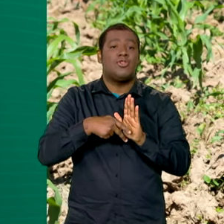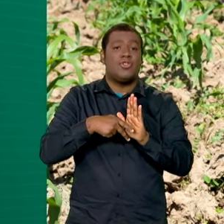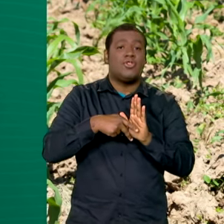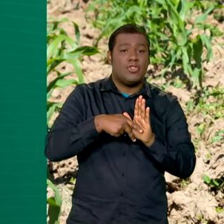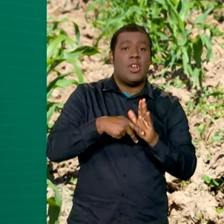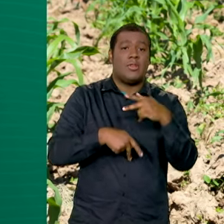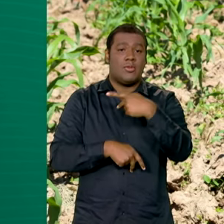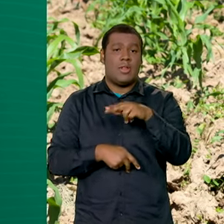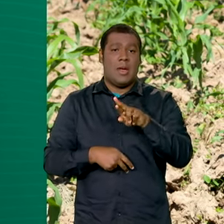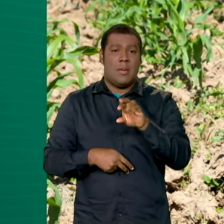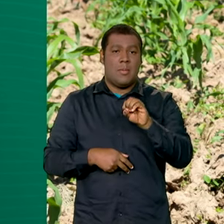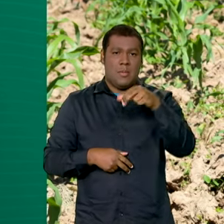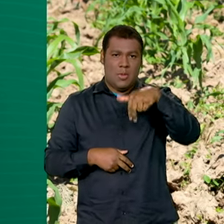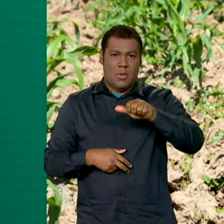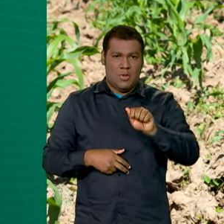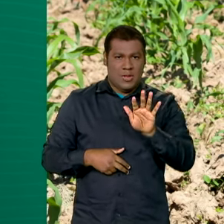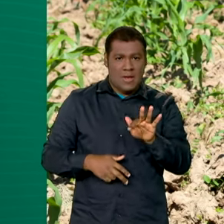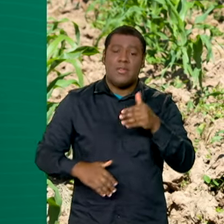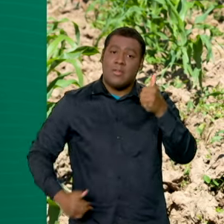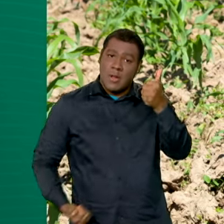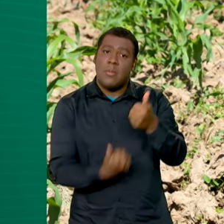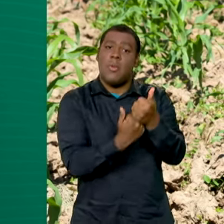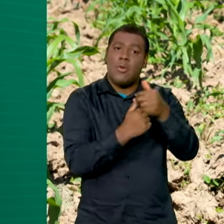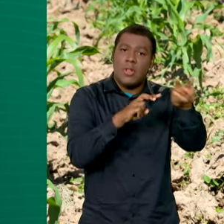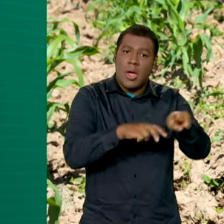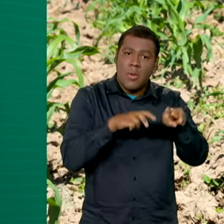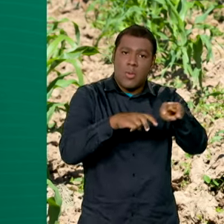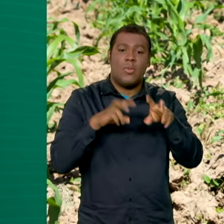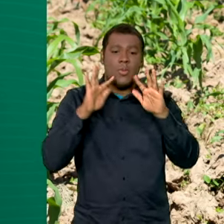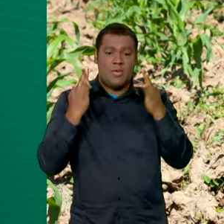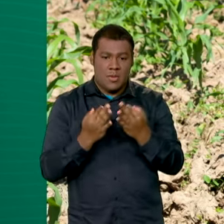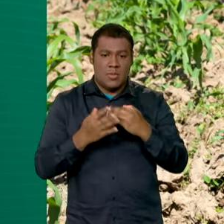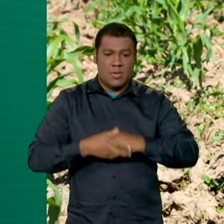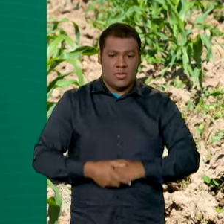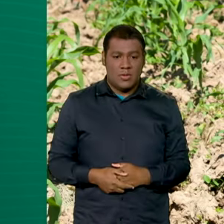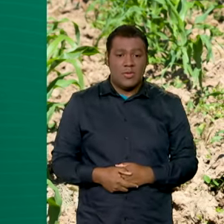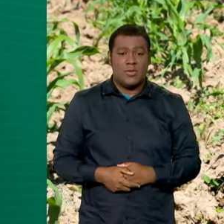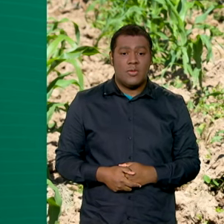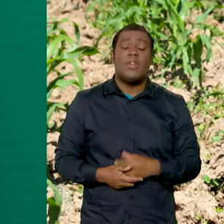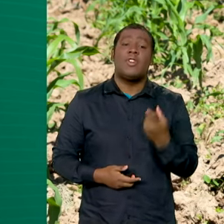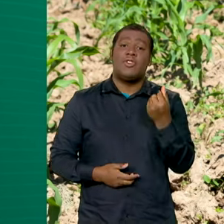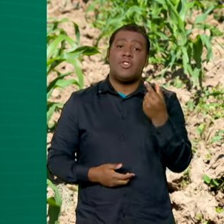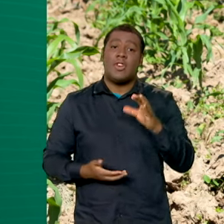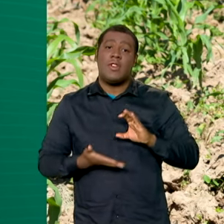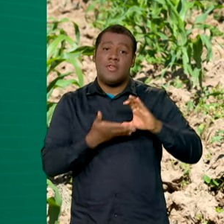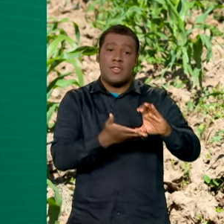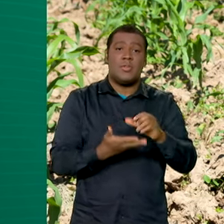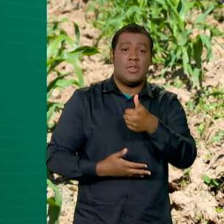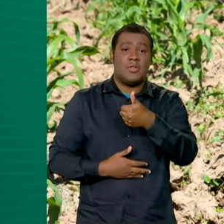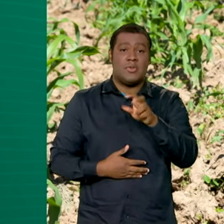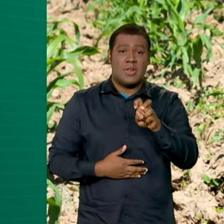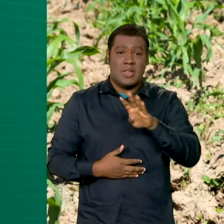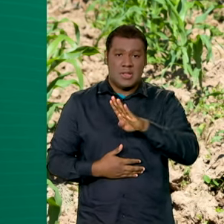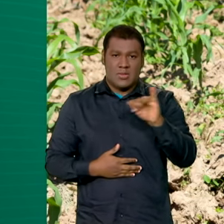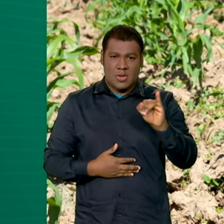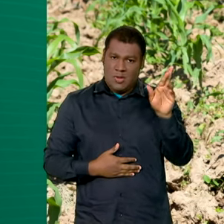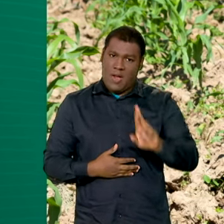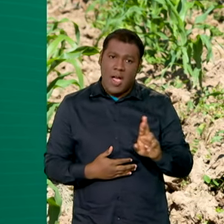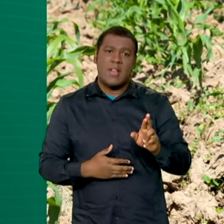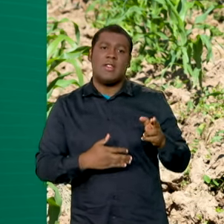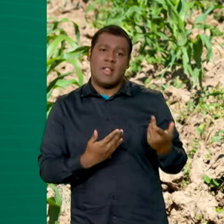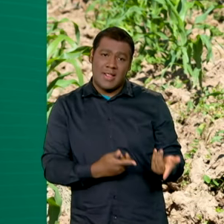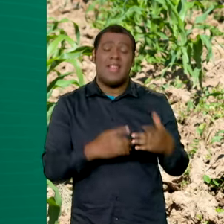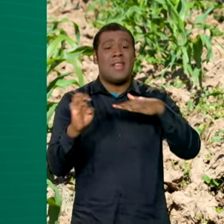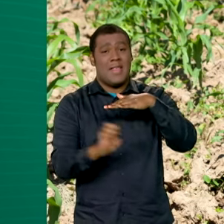Pronaf. Até 15 bilhões de reais do Fundo Social para linhas de financiamento para empresas em locais